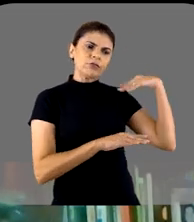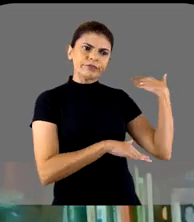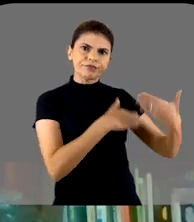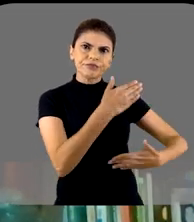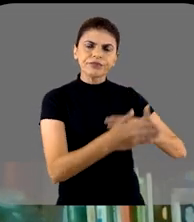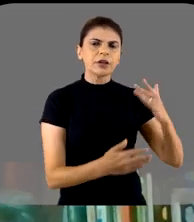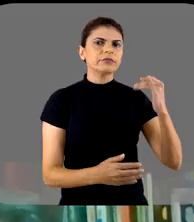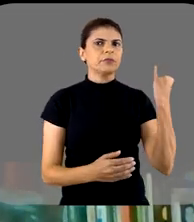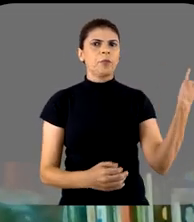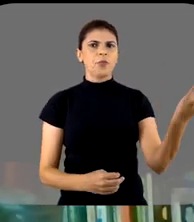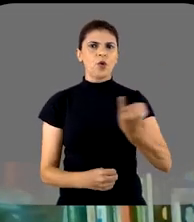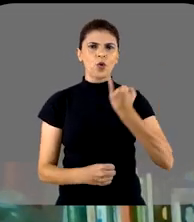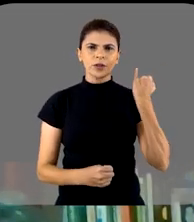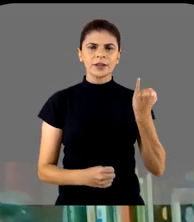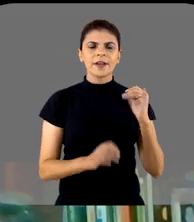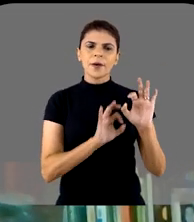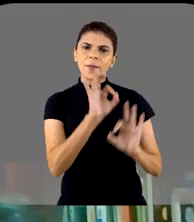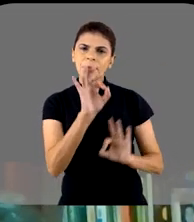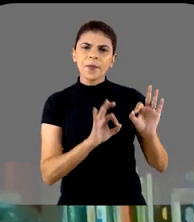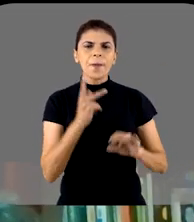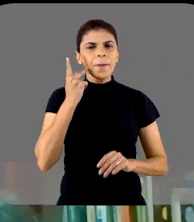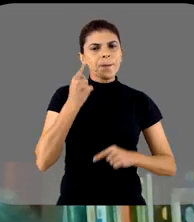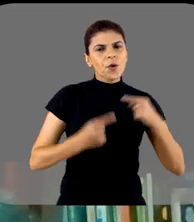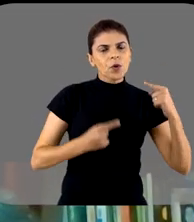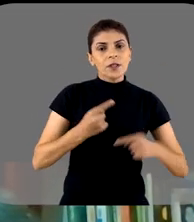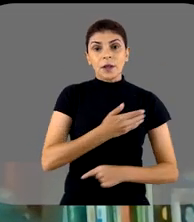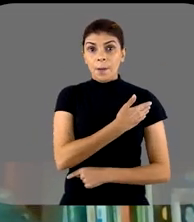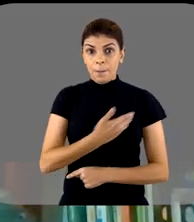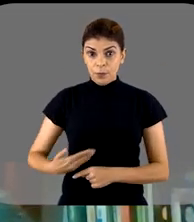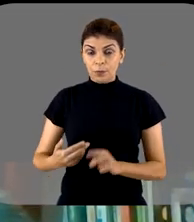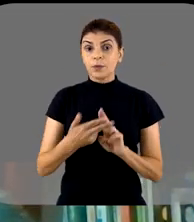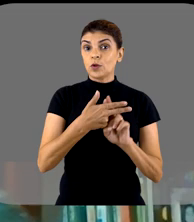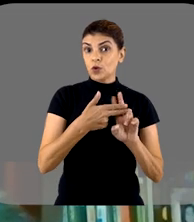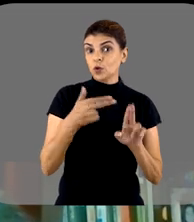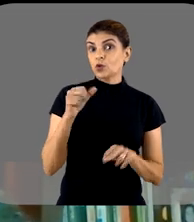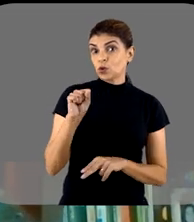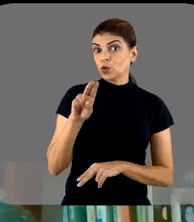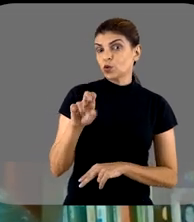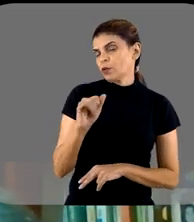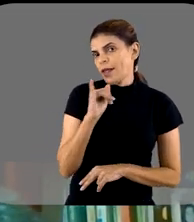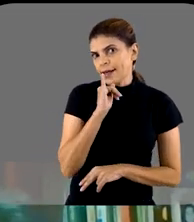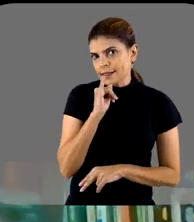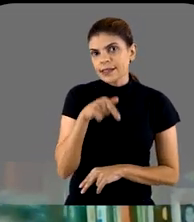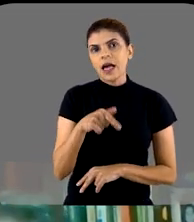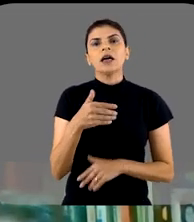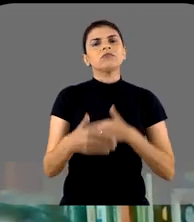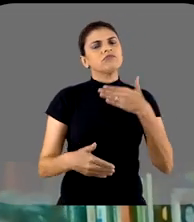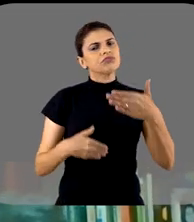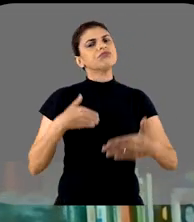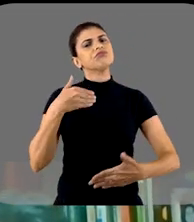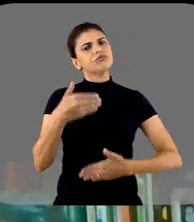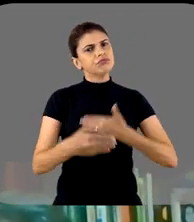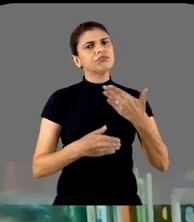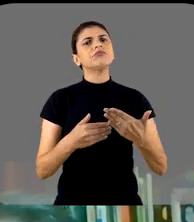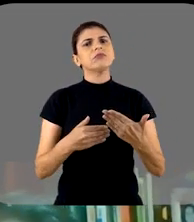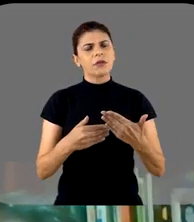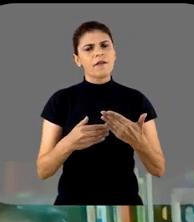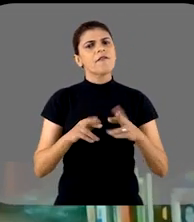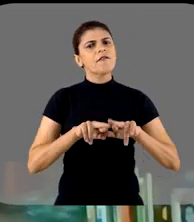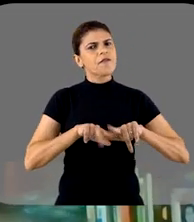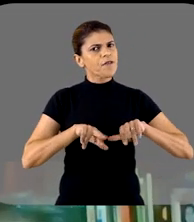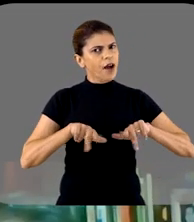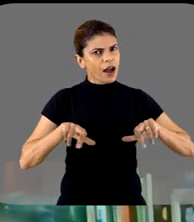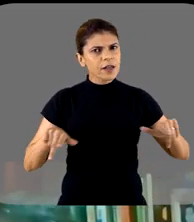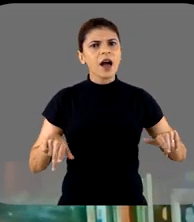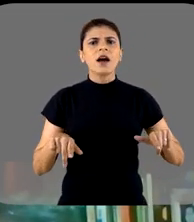histórico importante, uma figura, um formulador de políticas públicas do Sistema Único de Saúde, por exemplo. Então, nesse conjunto, o curso é